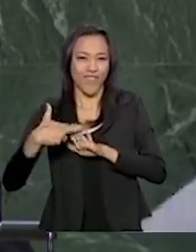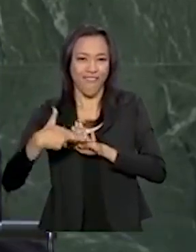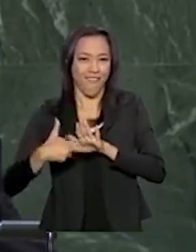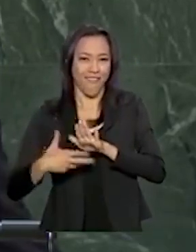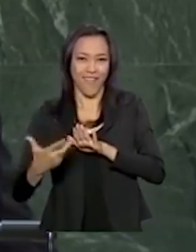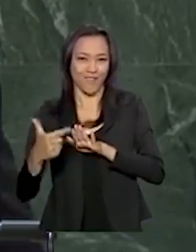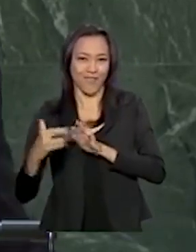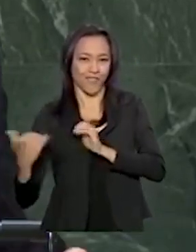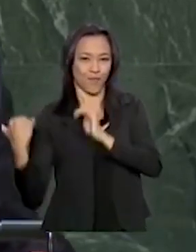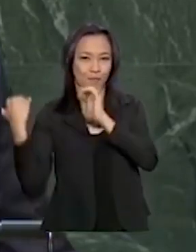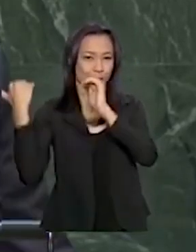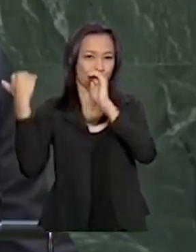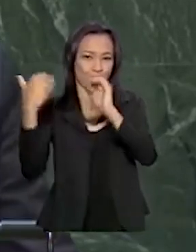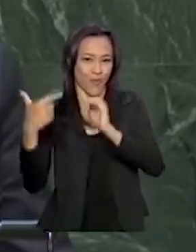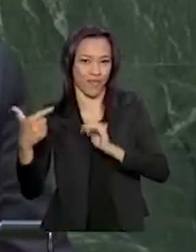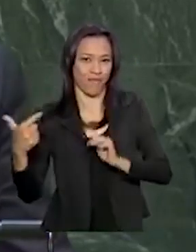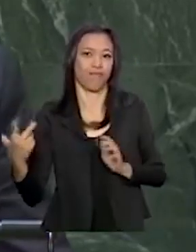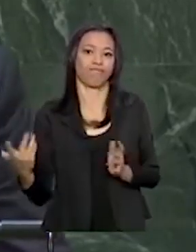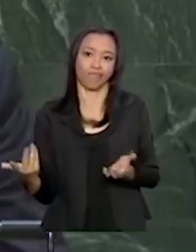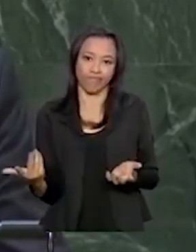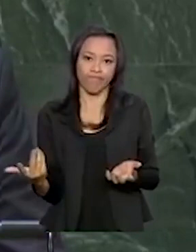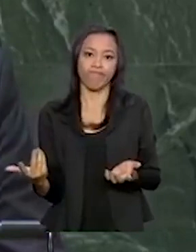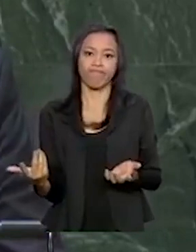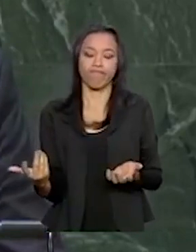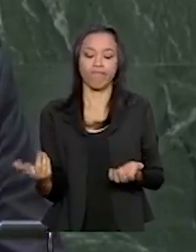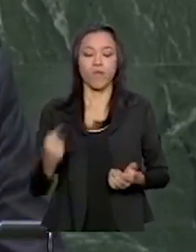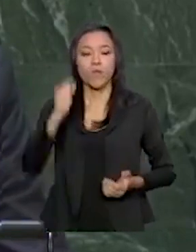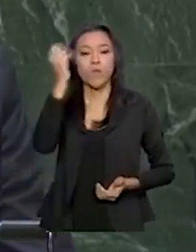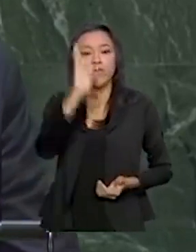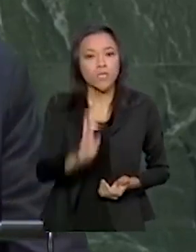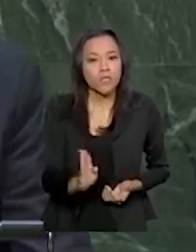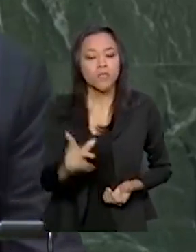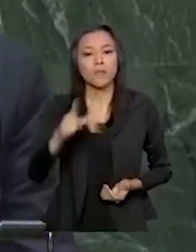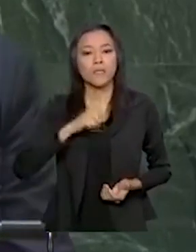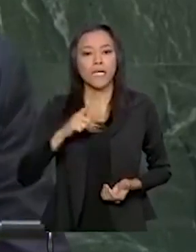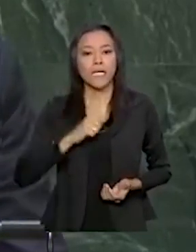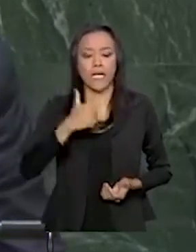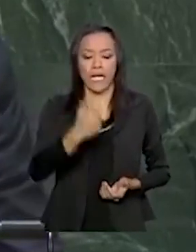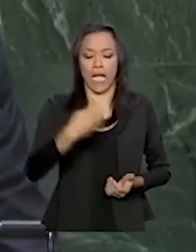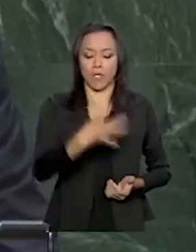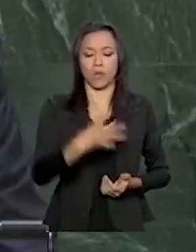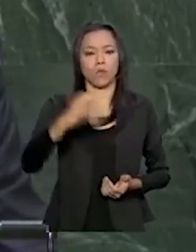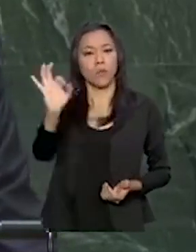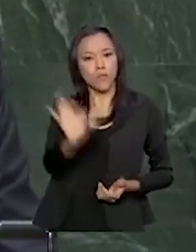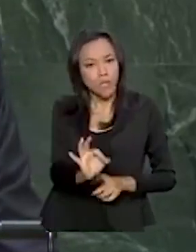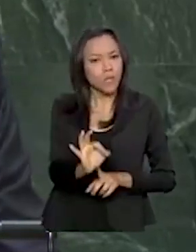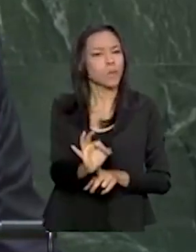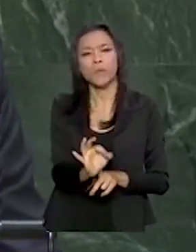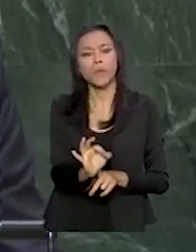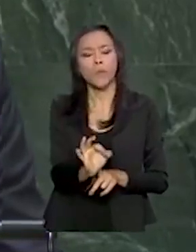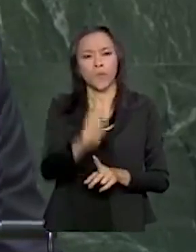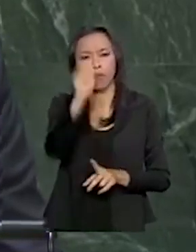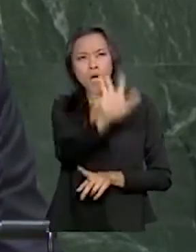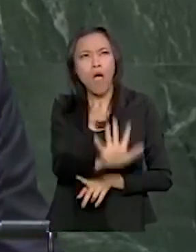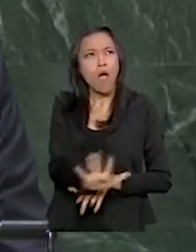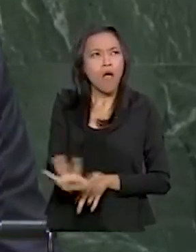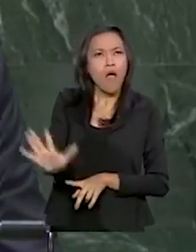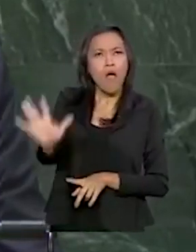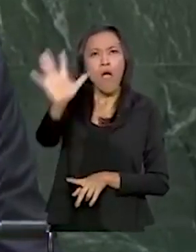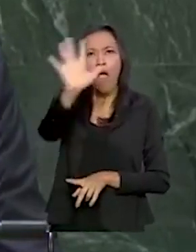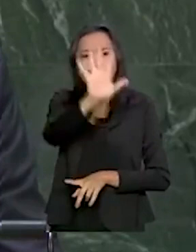sem soberania. O Brasil possui 14% do seu território nacional